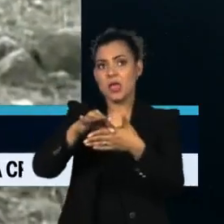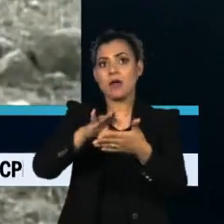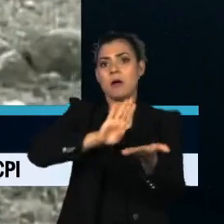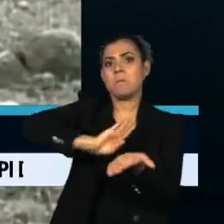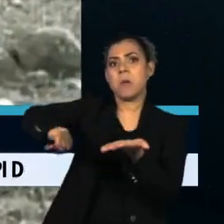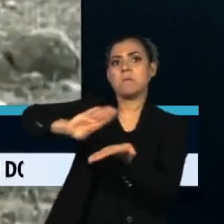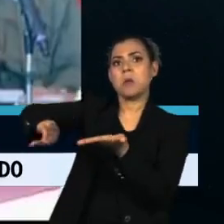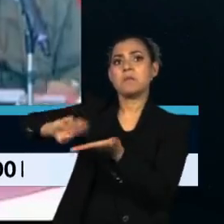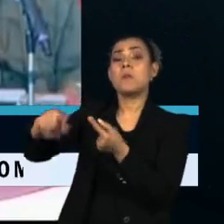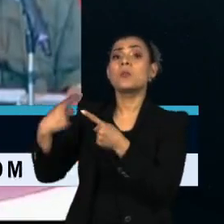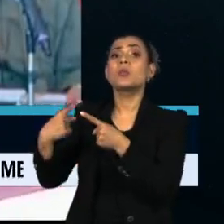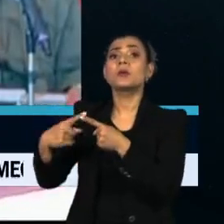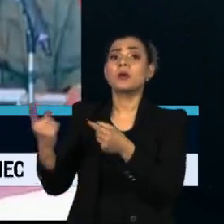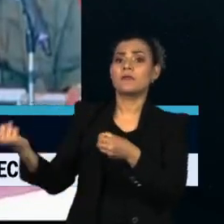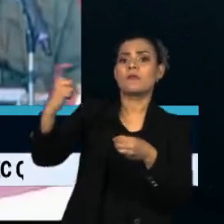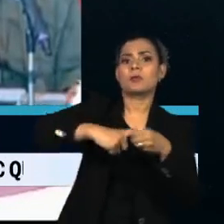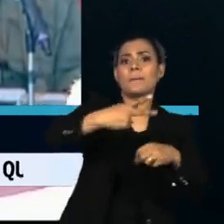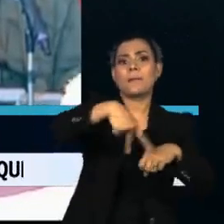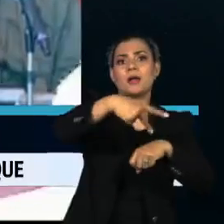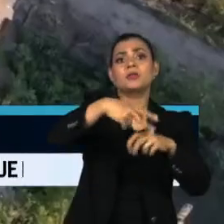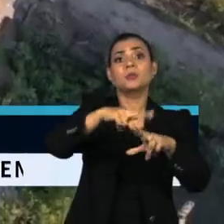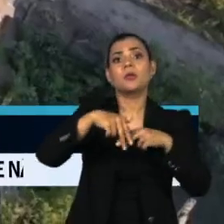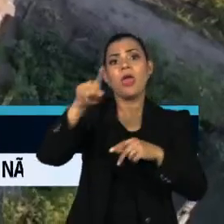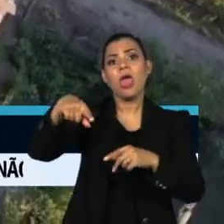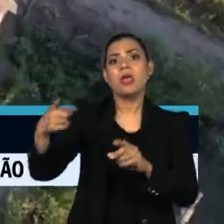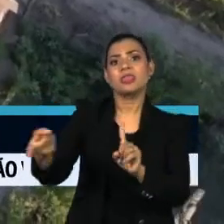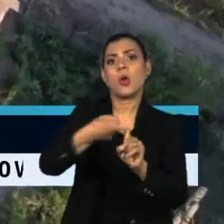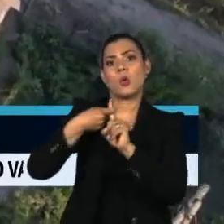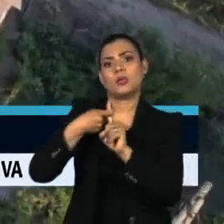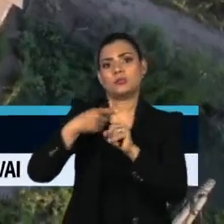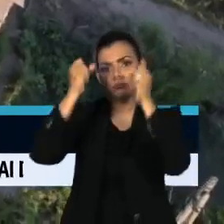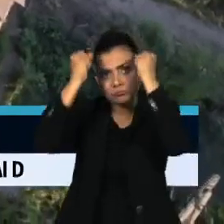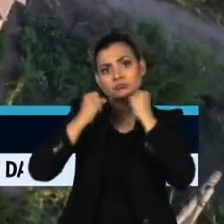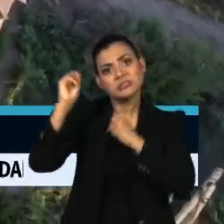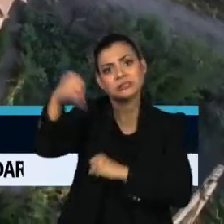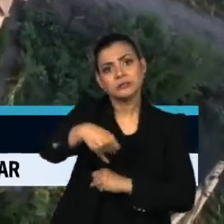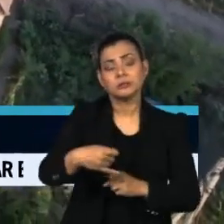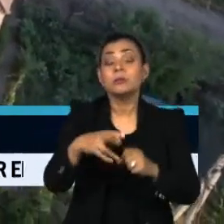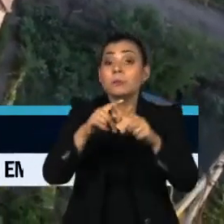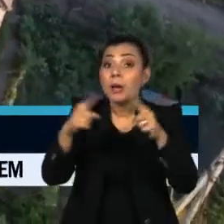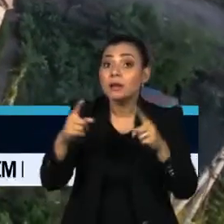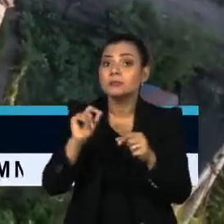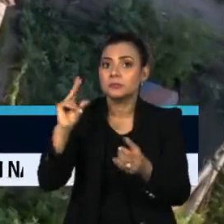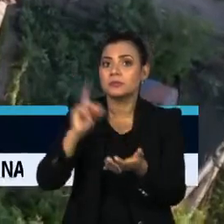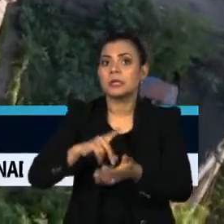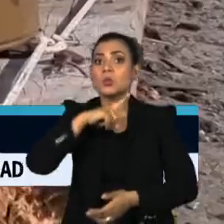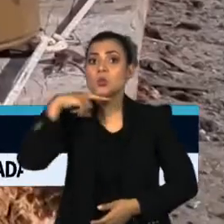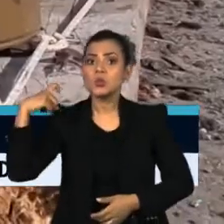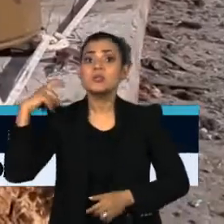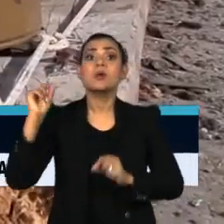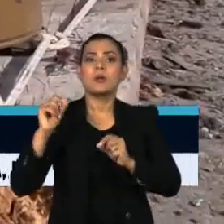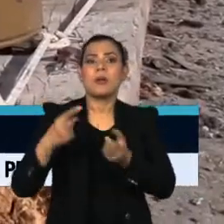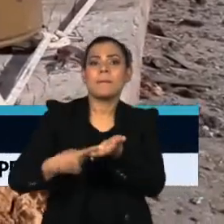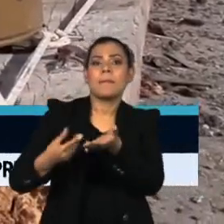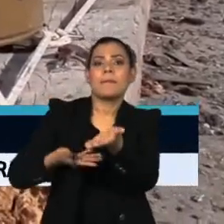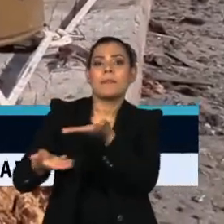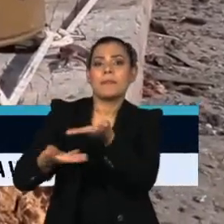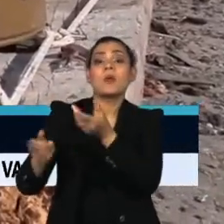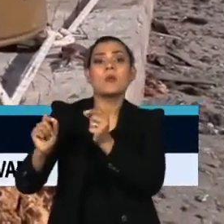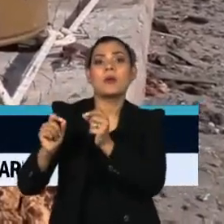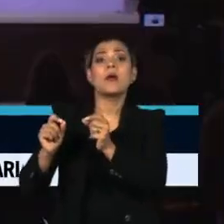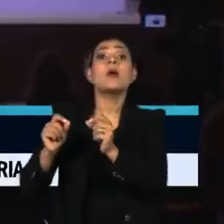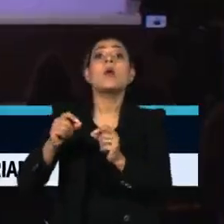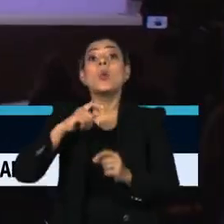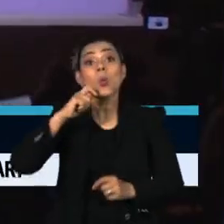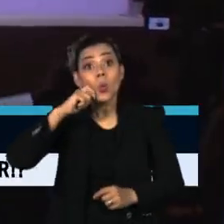considerados terroristas pelo governo turco. E chegou à conta da invasão russa. O plano de reconstrução da Ucrânia foi